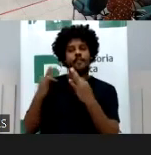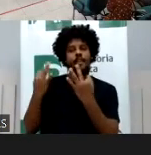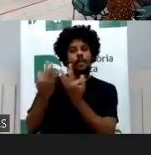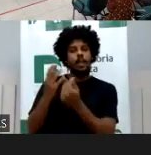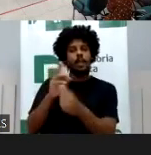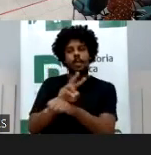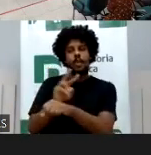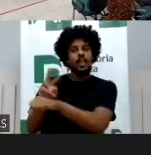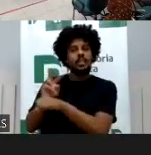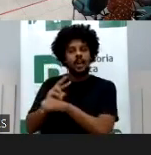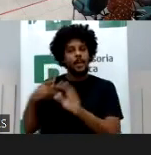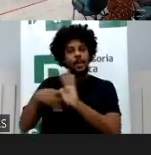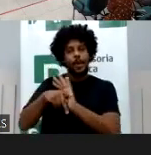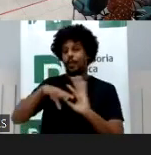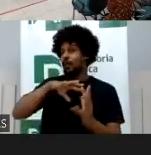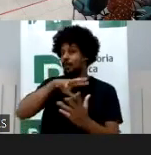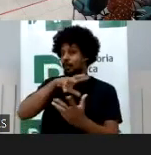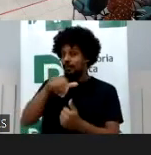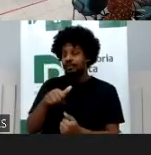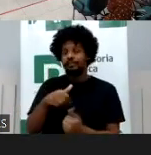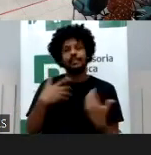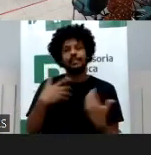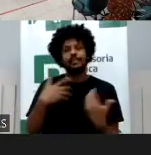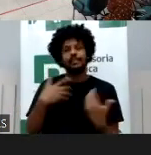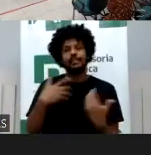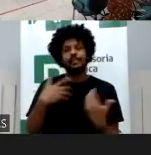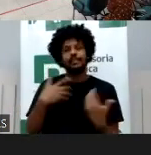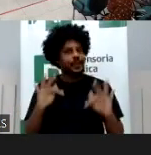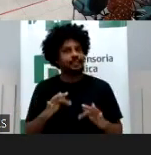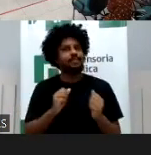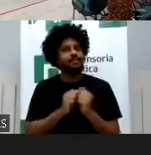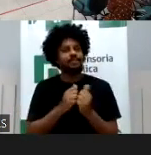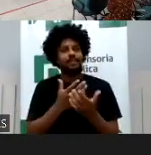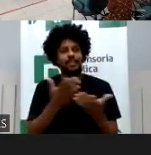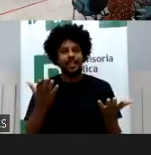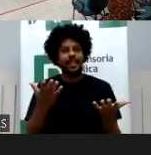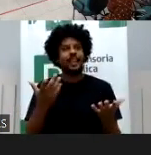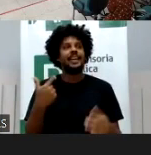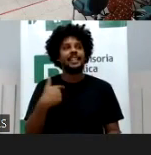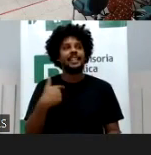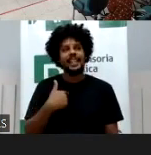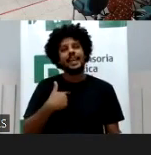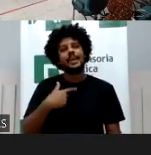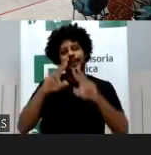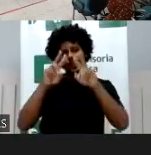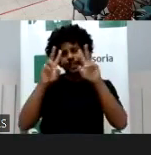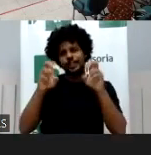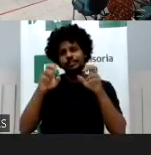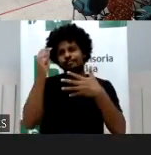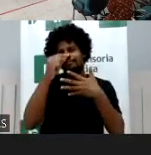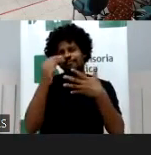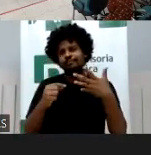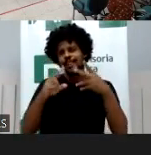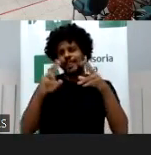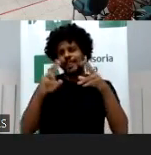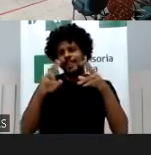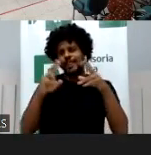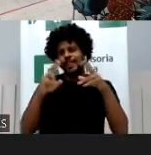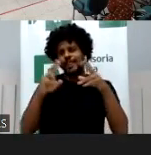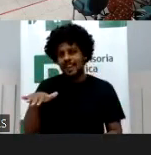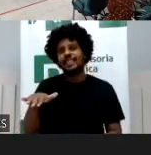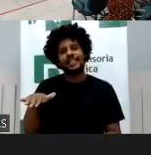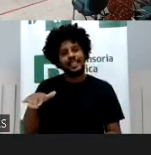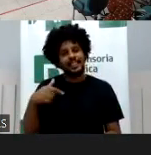Então, foi um prazer muito grande estar com vocês. As questões da infância, eu botei muito isso aqui para lhe homenagear, né? Eu adoro essa música do Milton